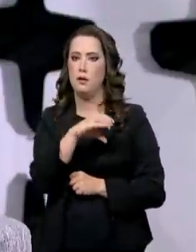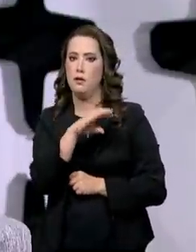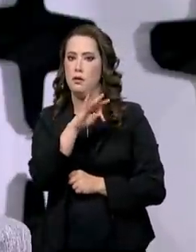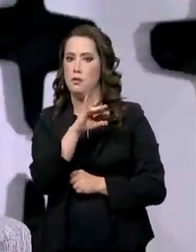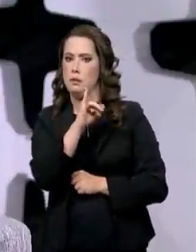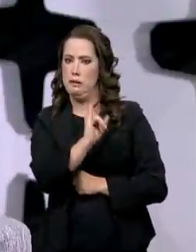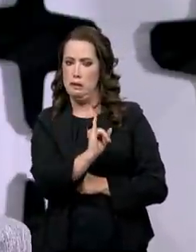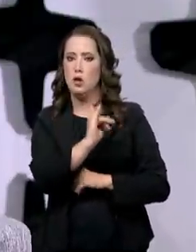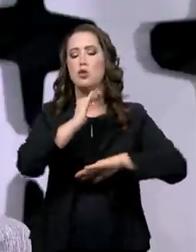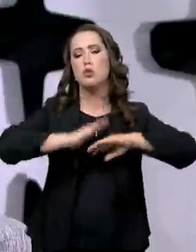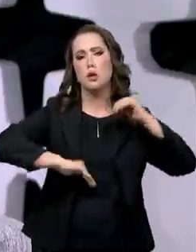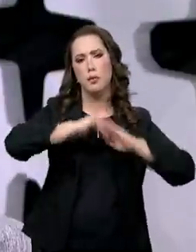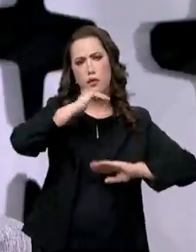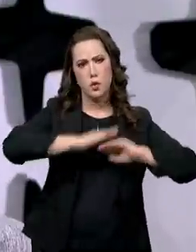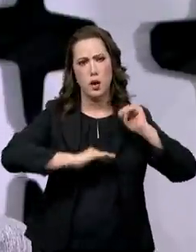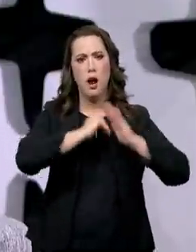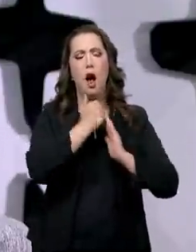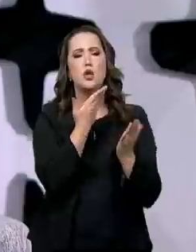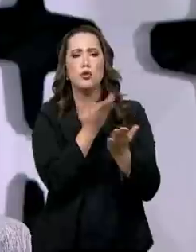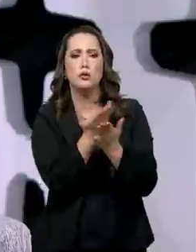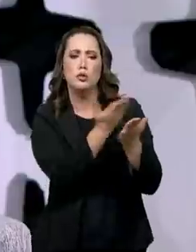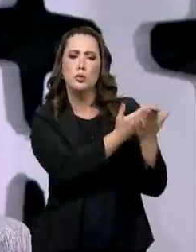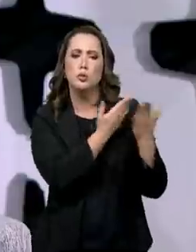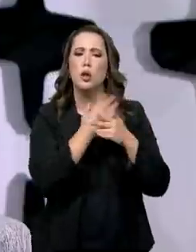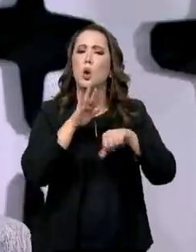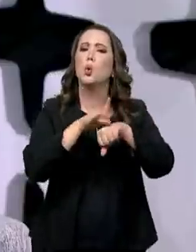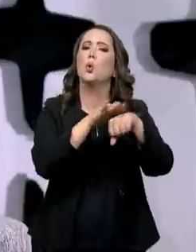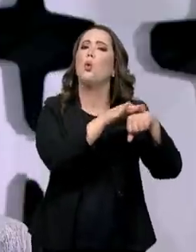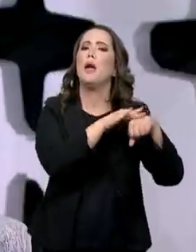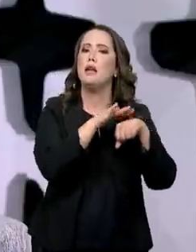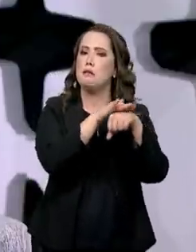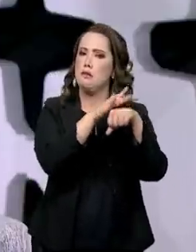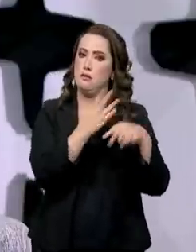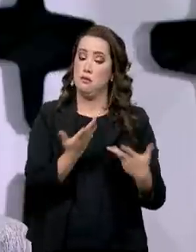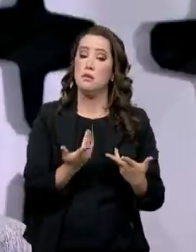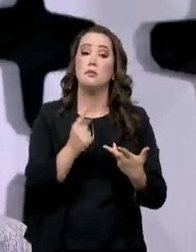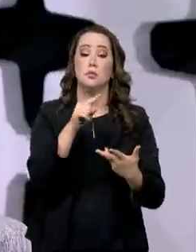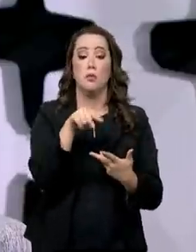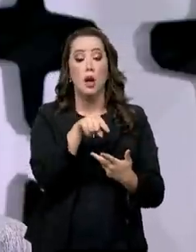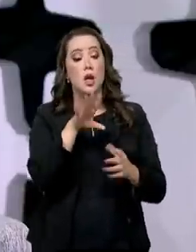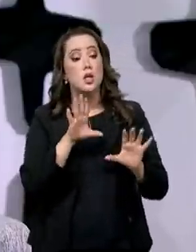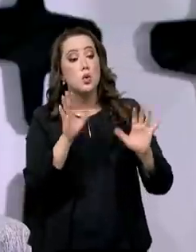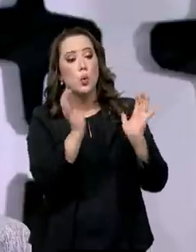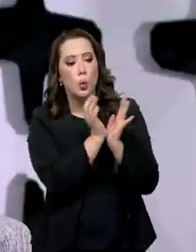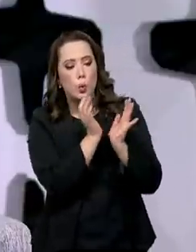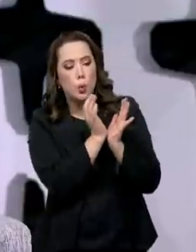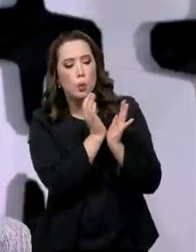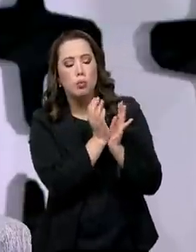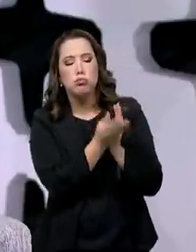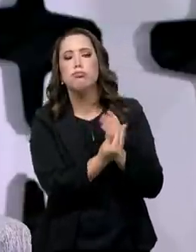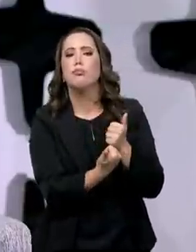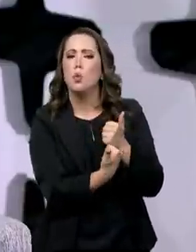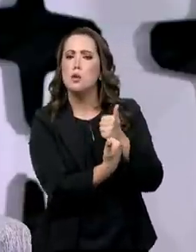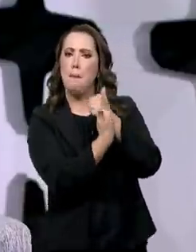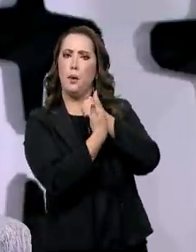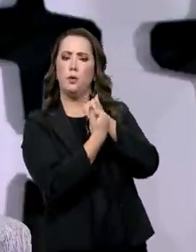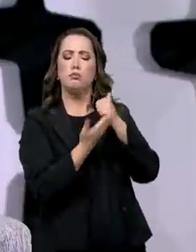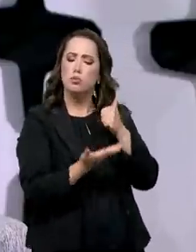emergentes e eles que nos deram todas as diretrizes e estratégias para que o Ministério